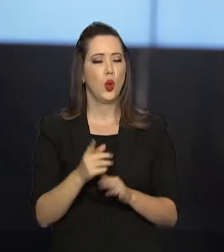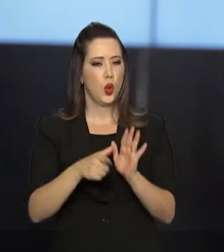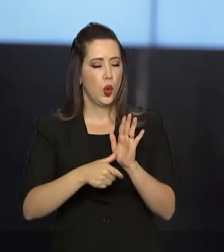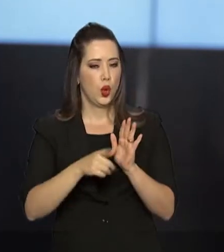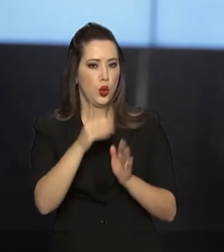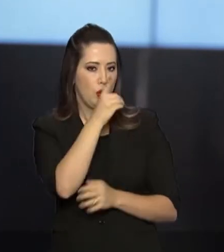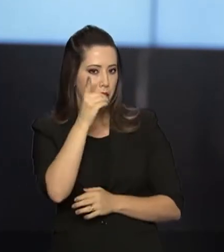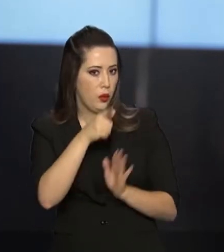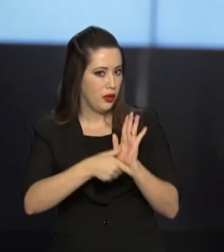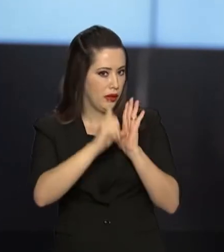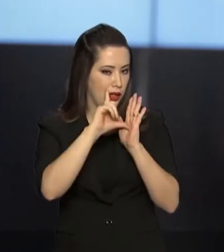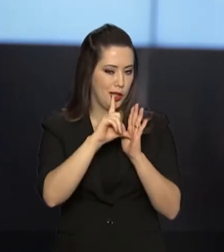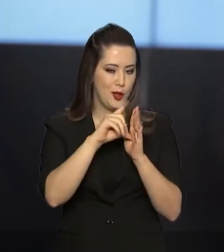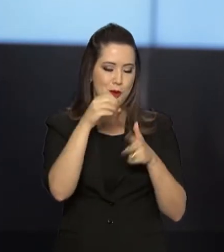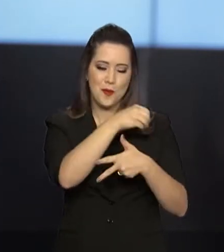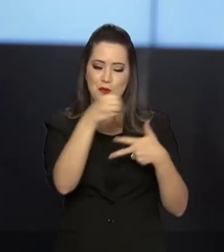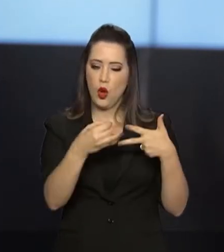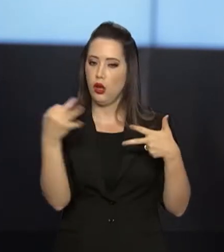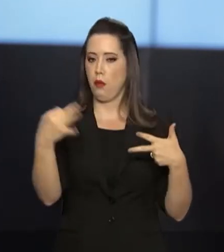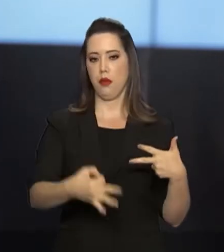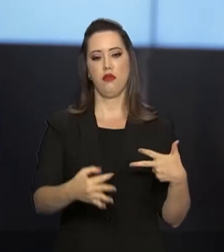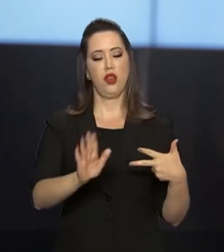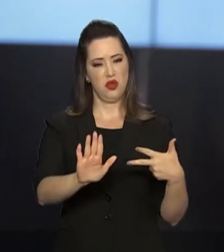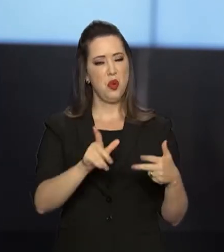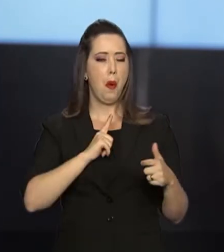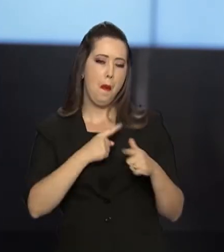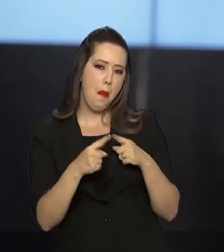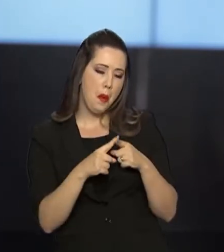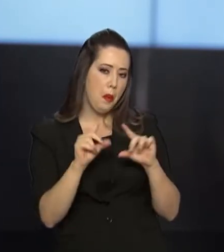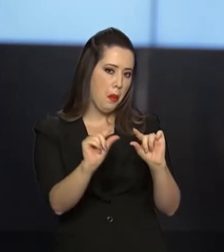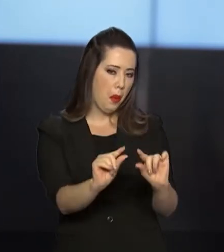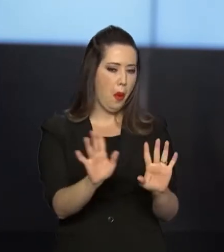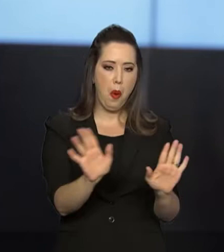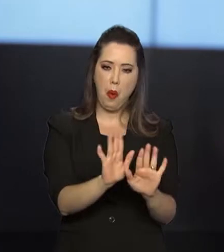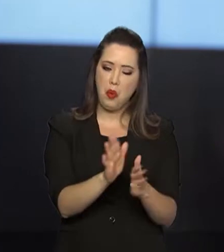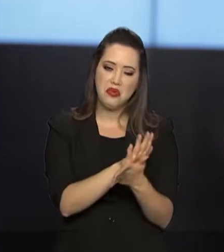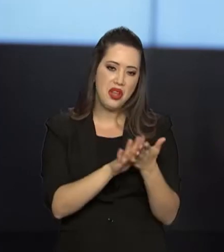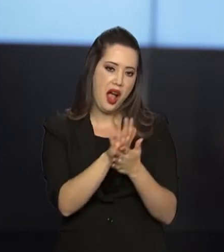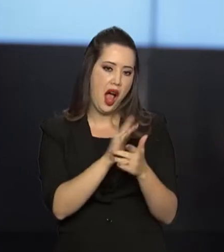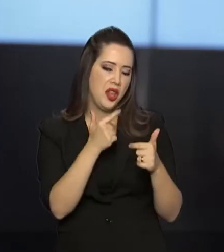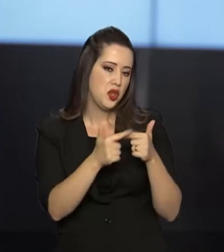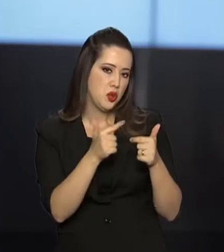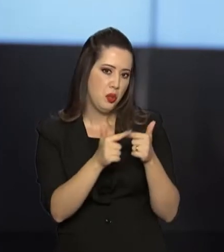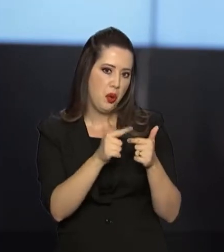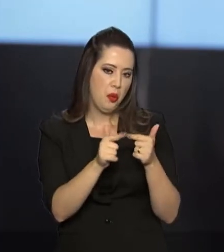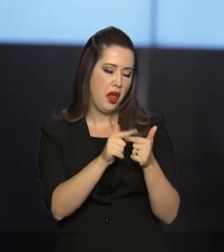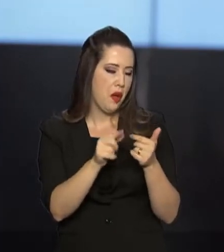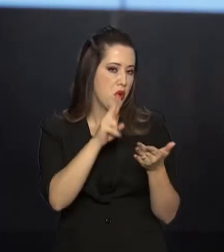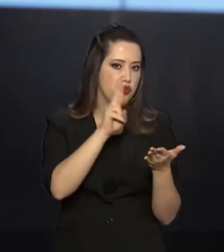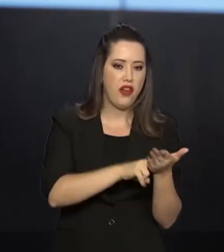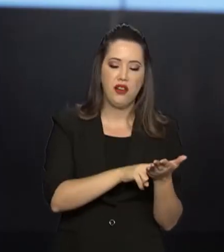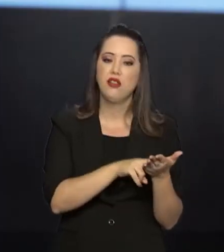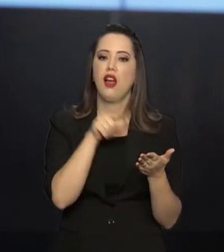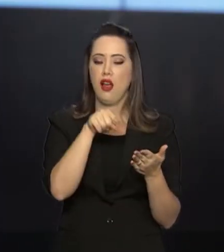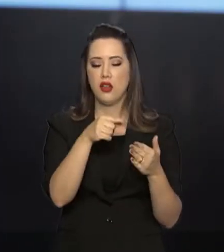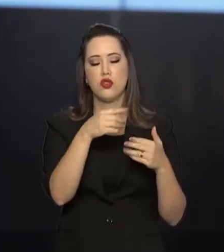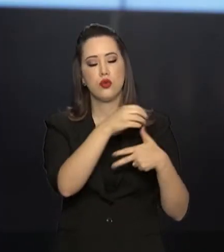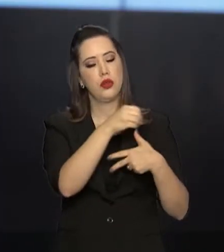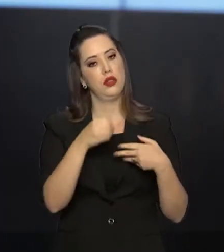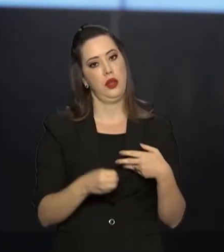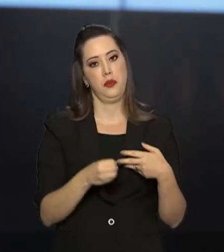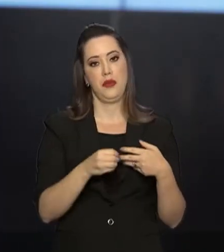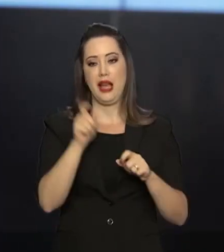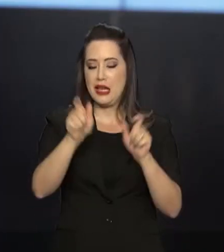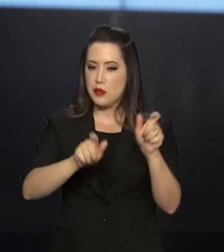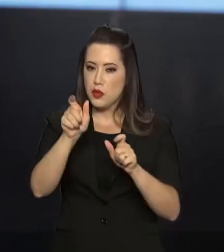foi um sucesso. Tivemos pequenos problemas que nada interferiram na aplicação e na validade do exame. Aqueles